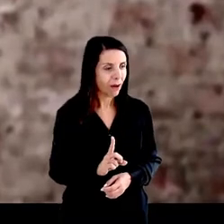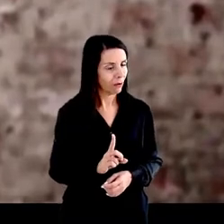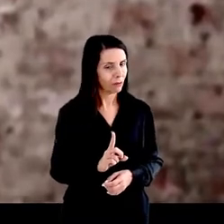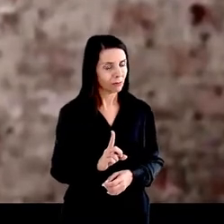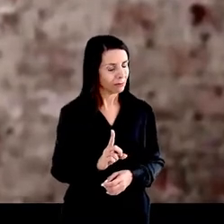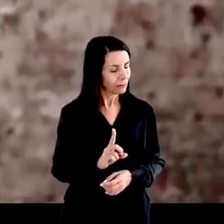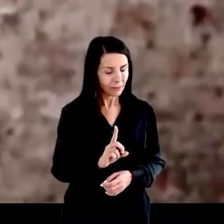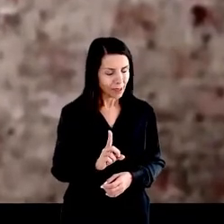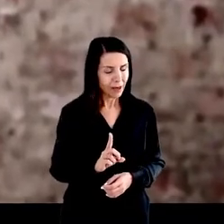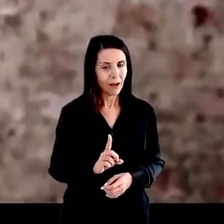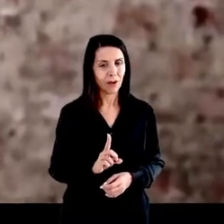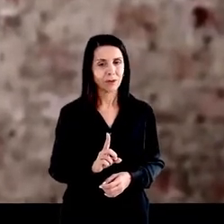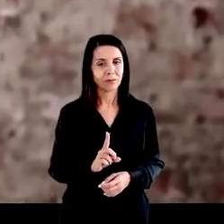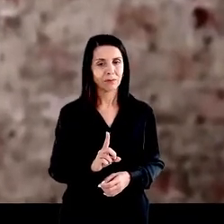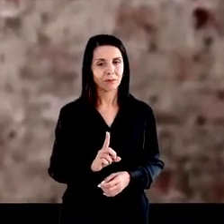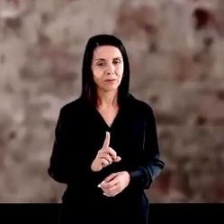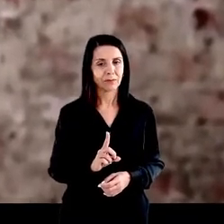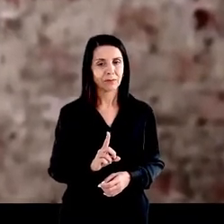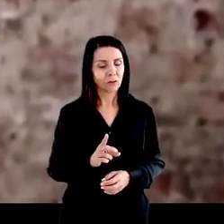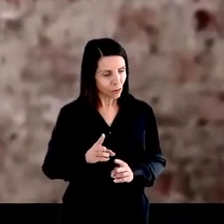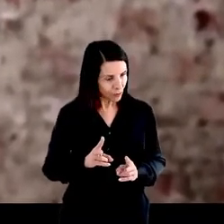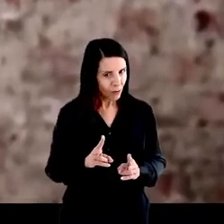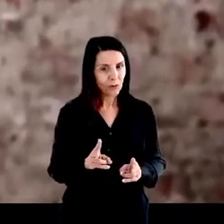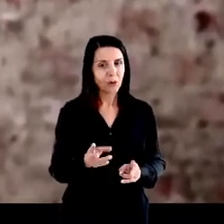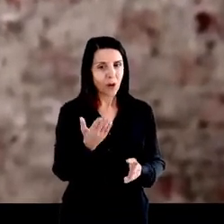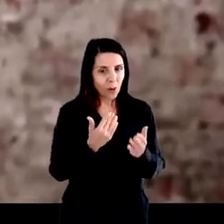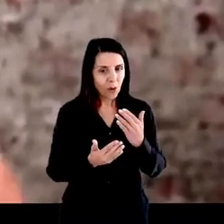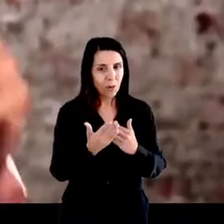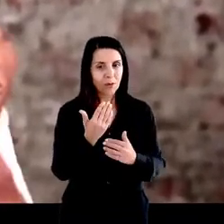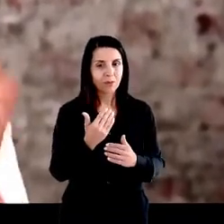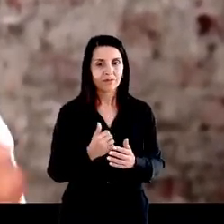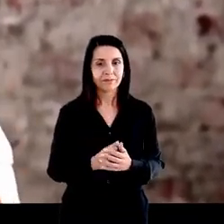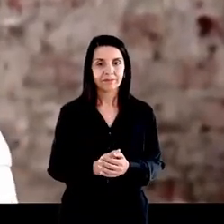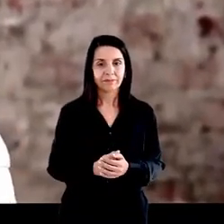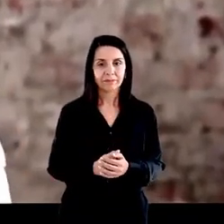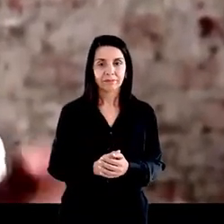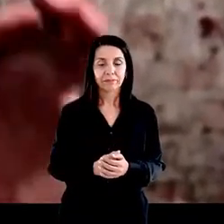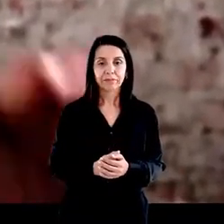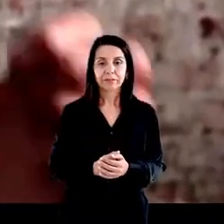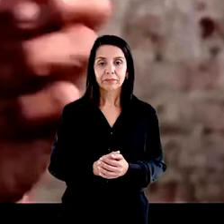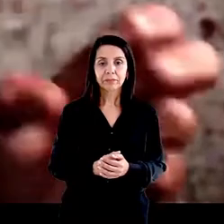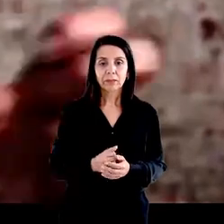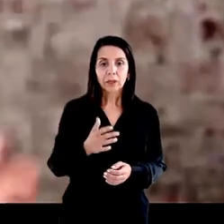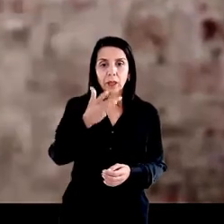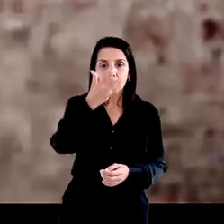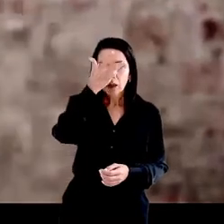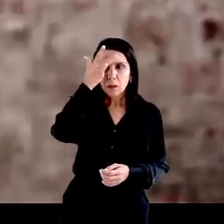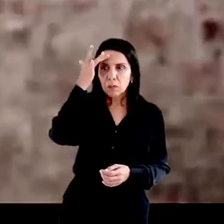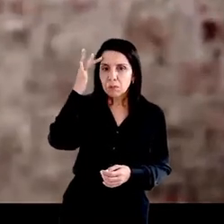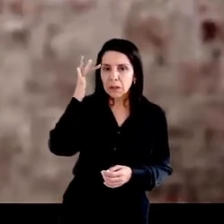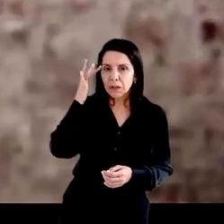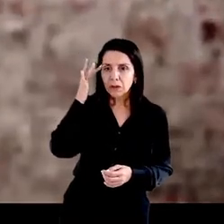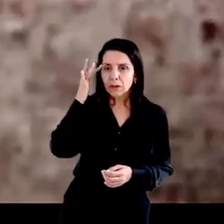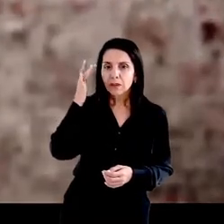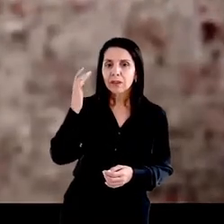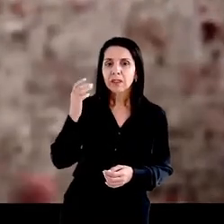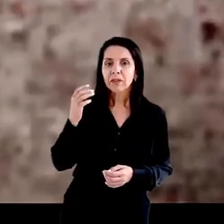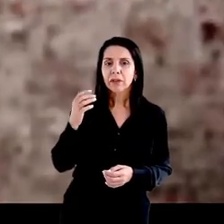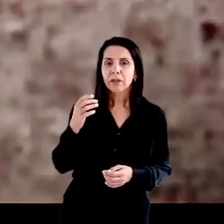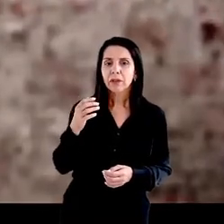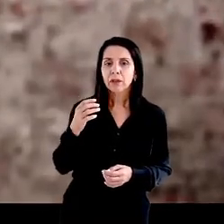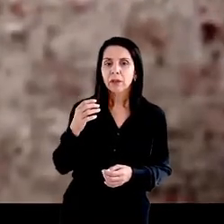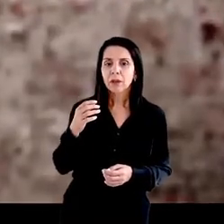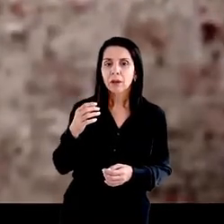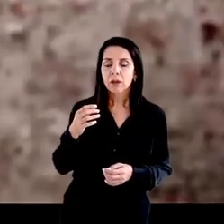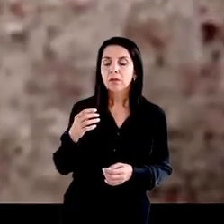Você vai ter uma alimentação perfeita, nós vamos correr atrás. Para ela, ela estava correndo atrás de veneno do rato, para poder